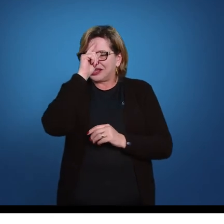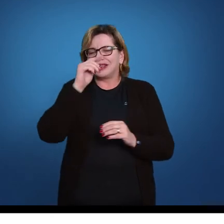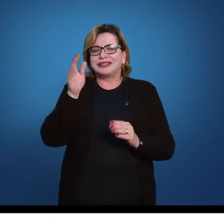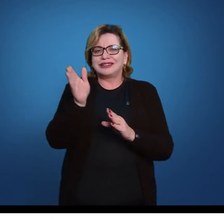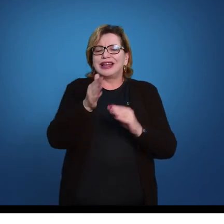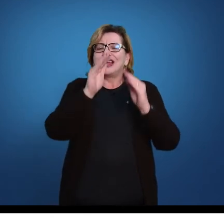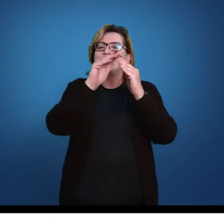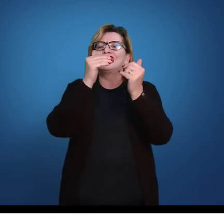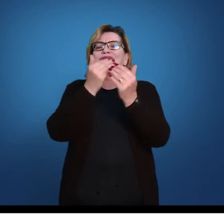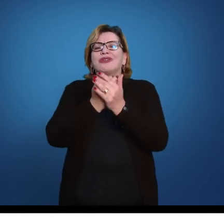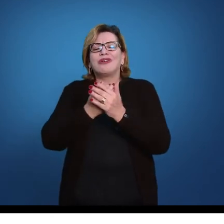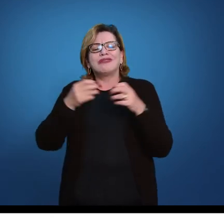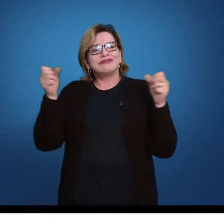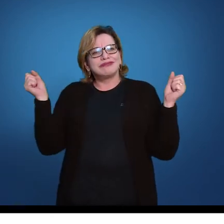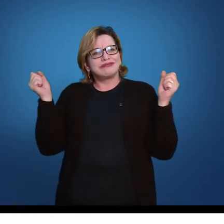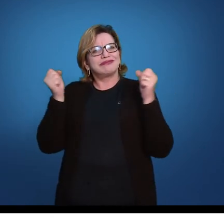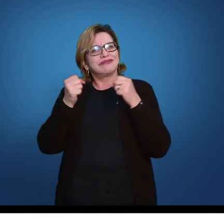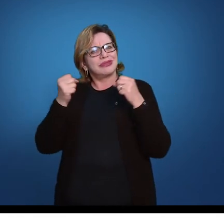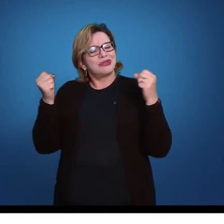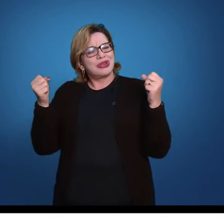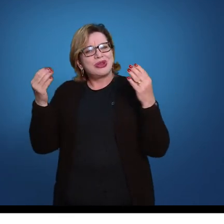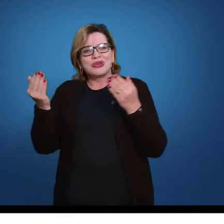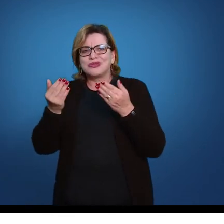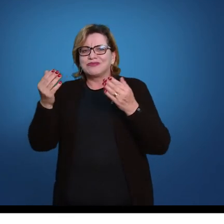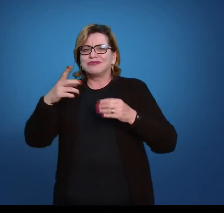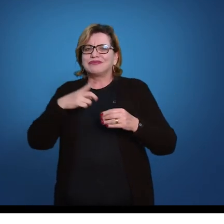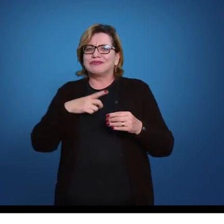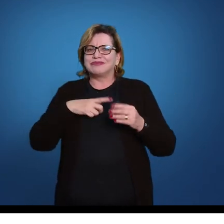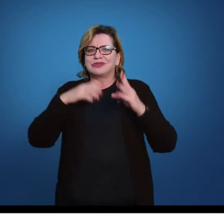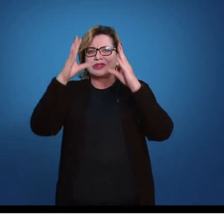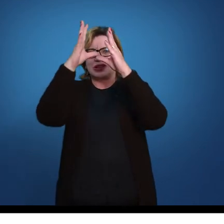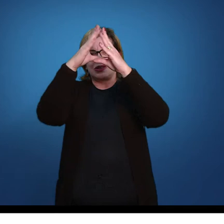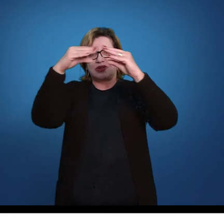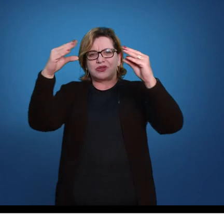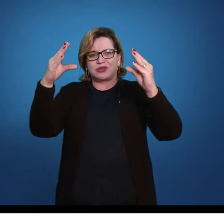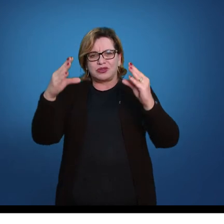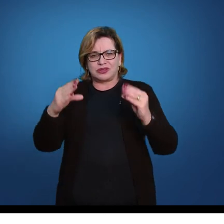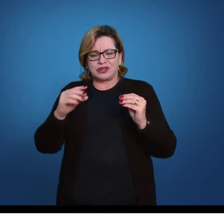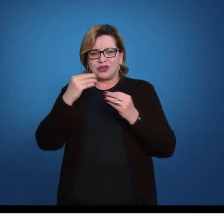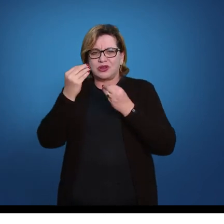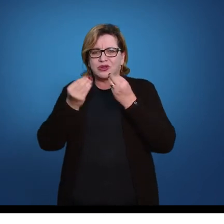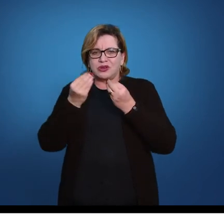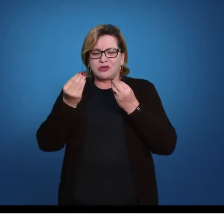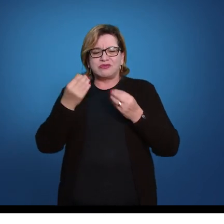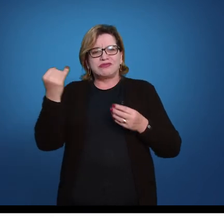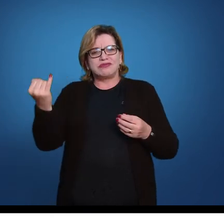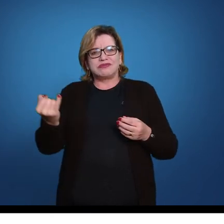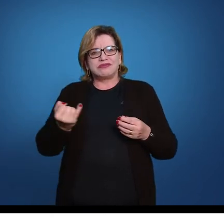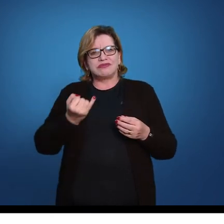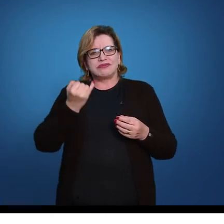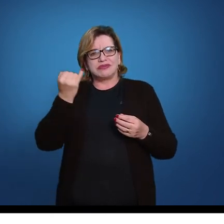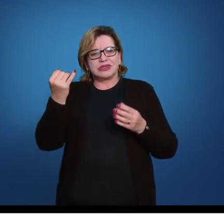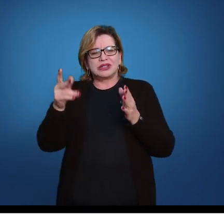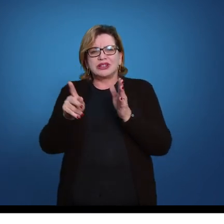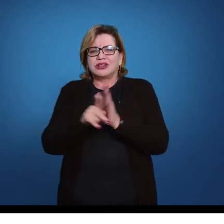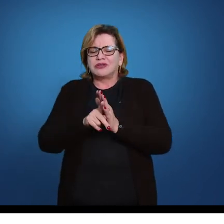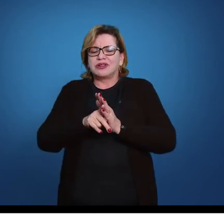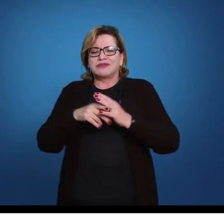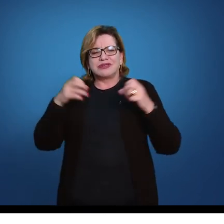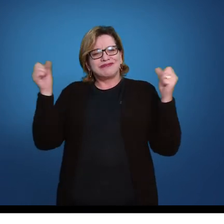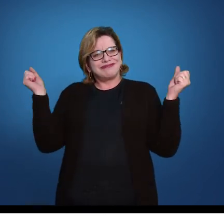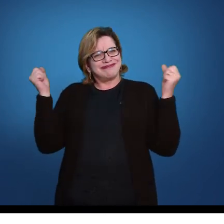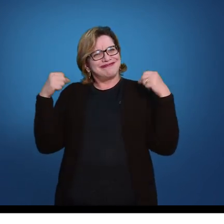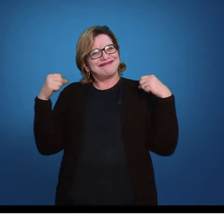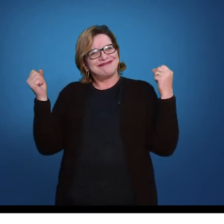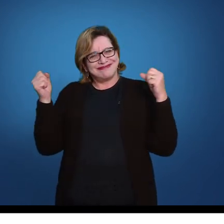ginástica. E nós temos hoje o circo como um importante conteúdo da própria educação física escolar.